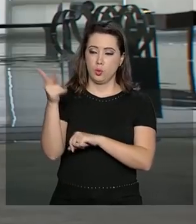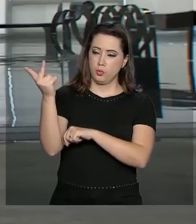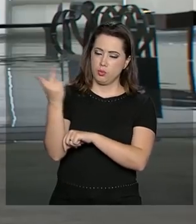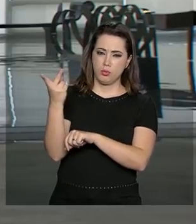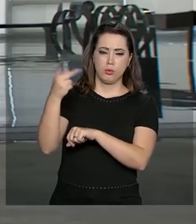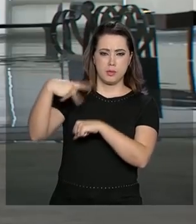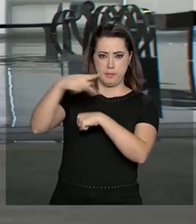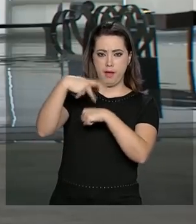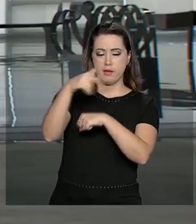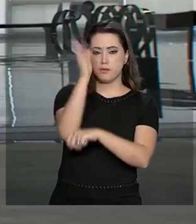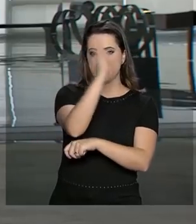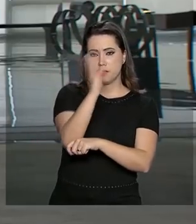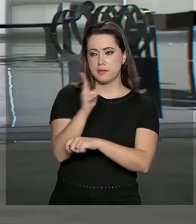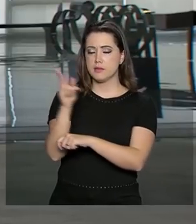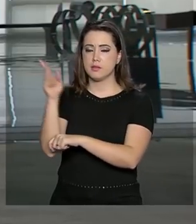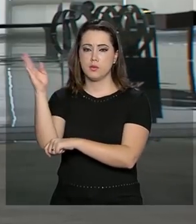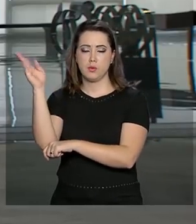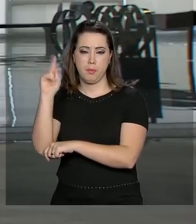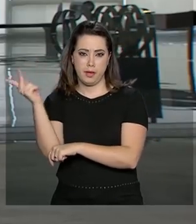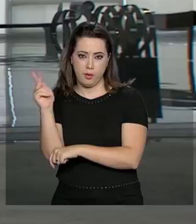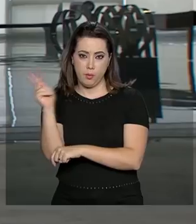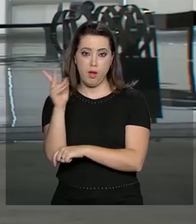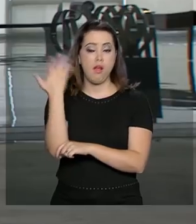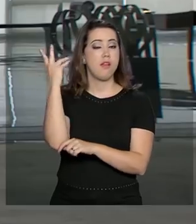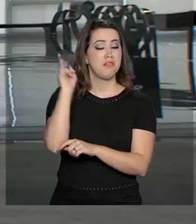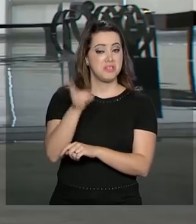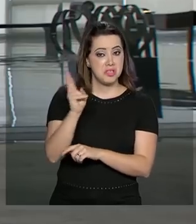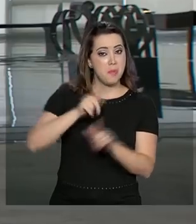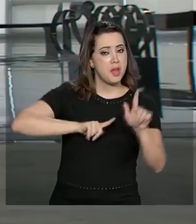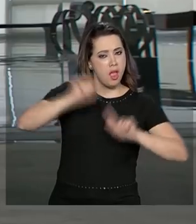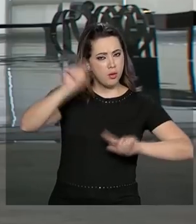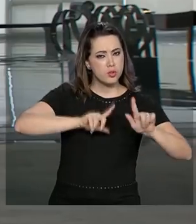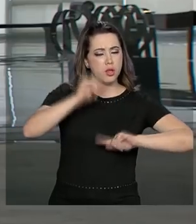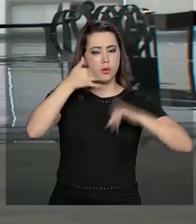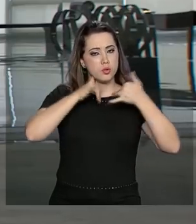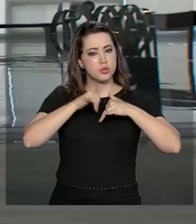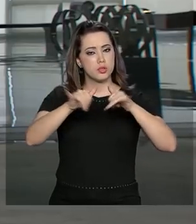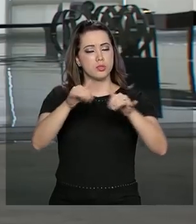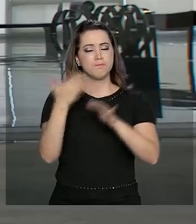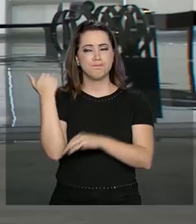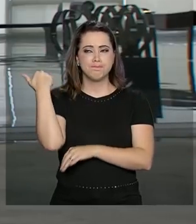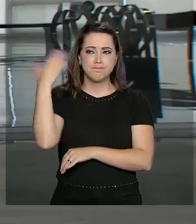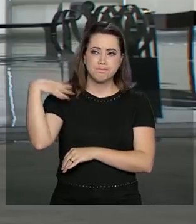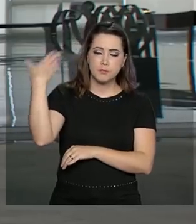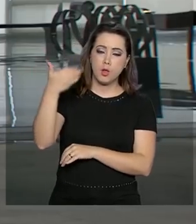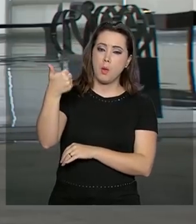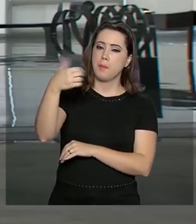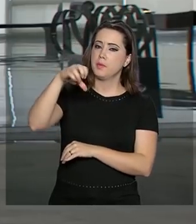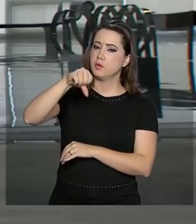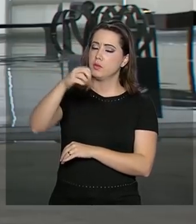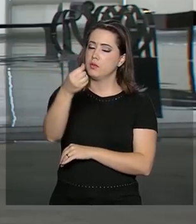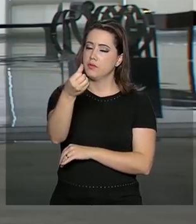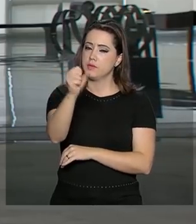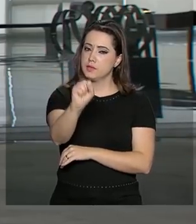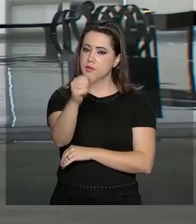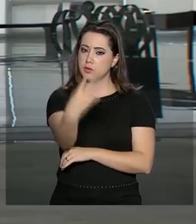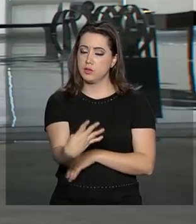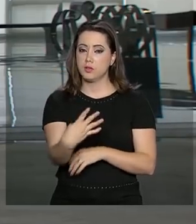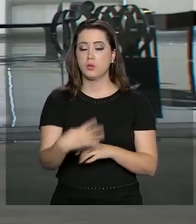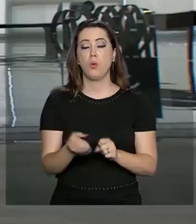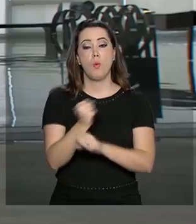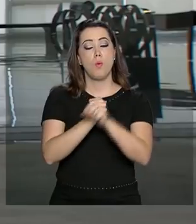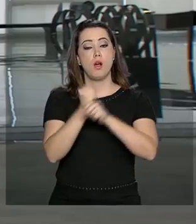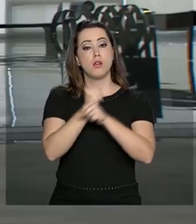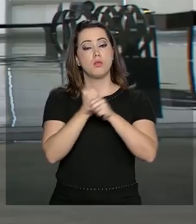o início de sua produção em 1984. No ano passado, a hidrelétrica abasteceu